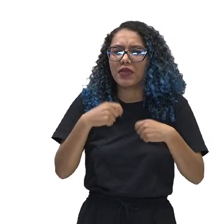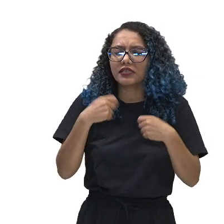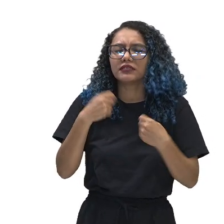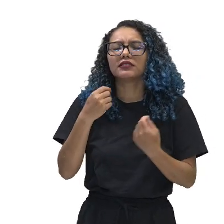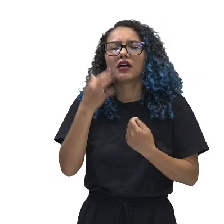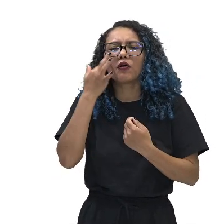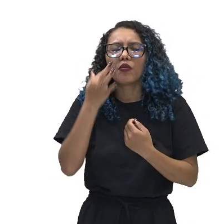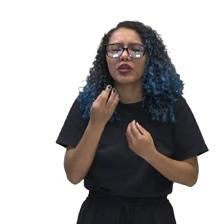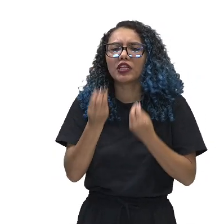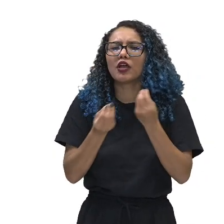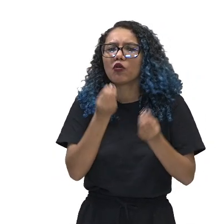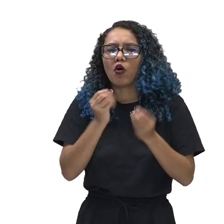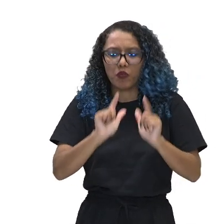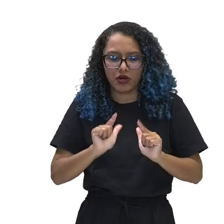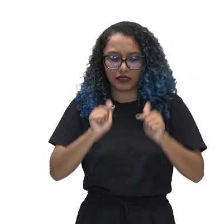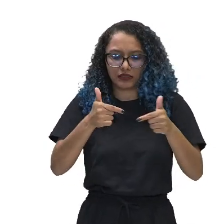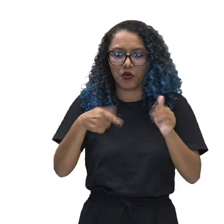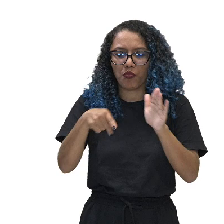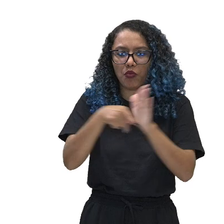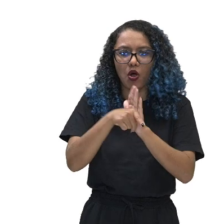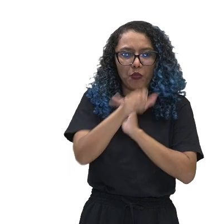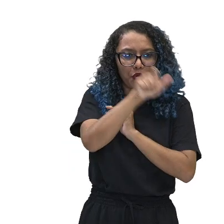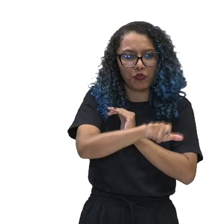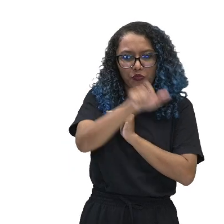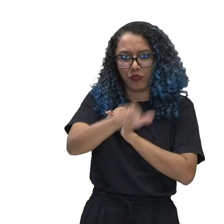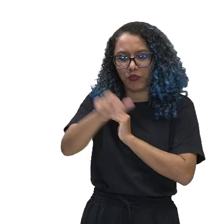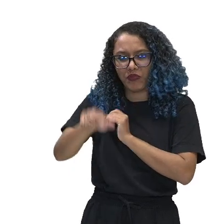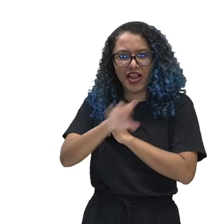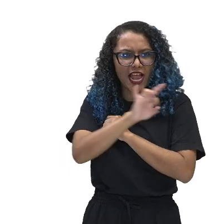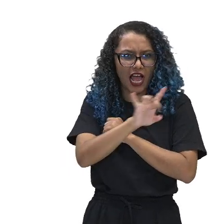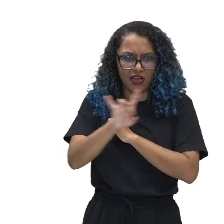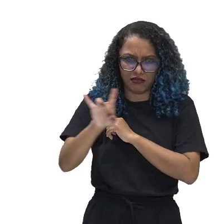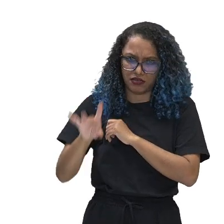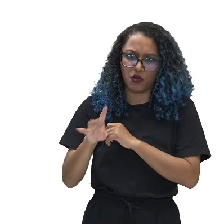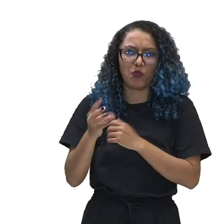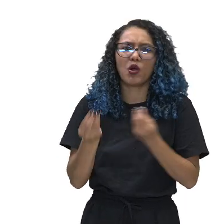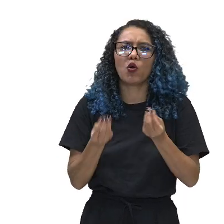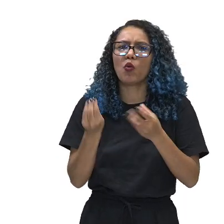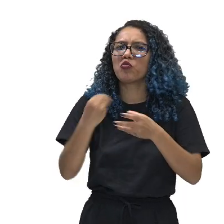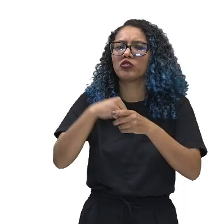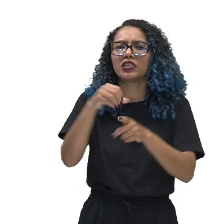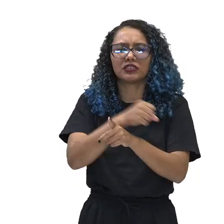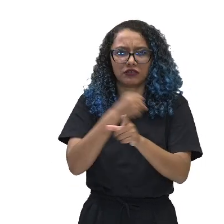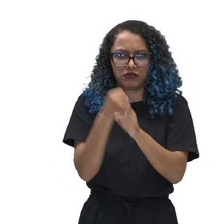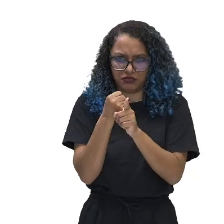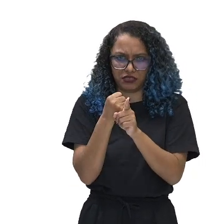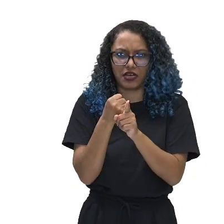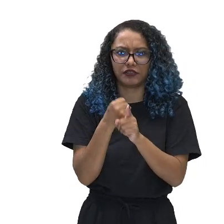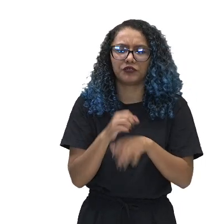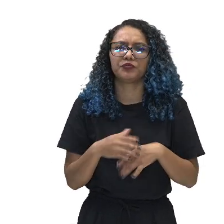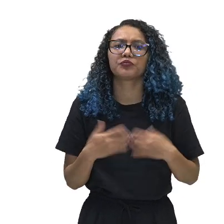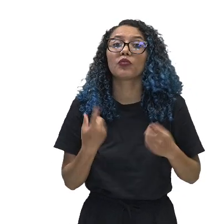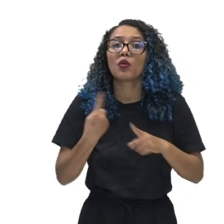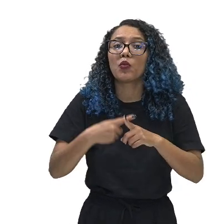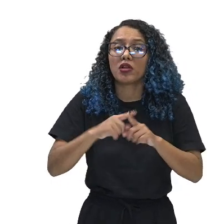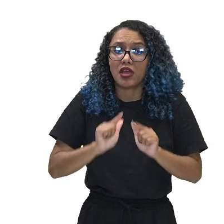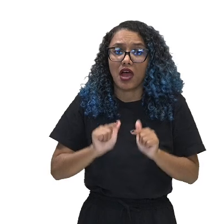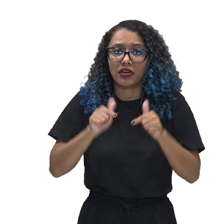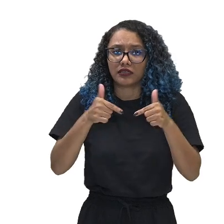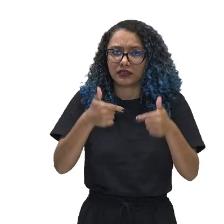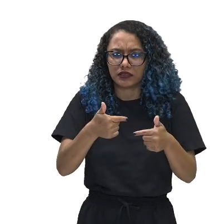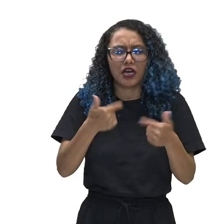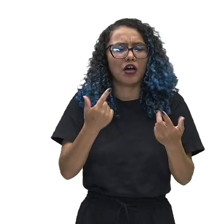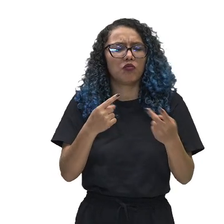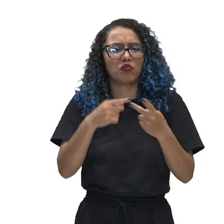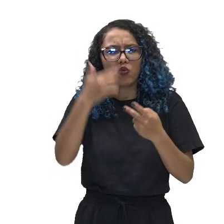para poder entender o todo da sociedade. Então, essa questão da ação e da compreensão, questão